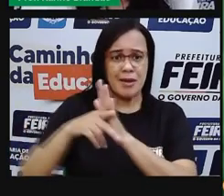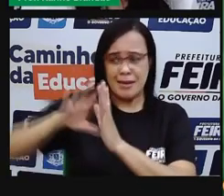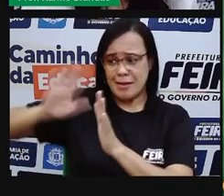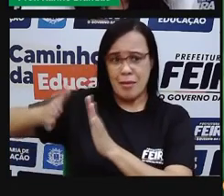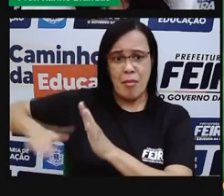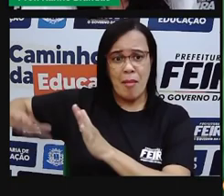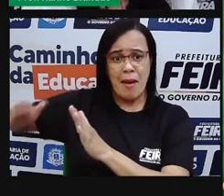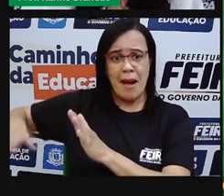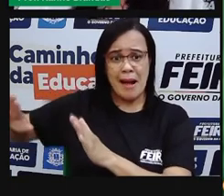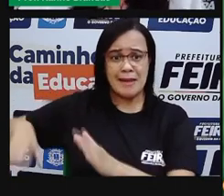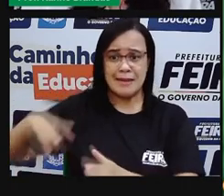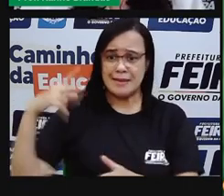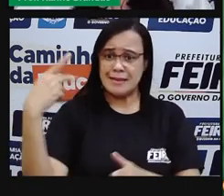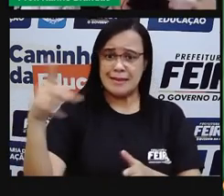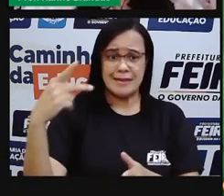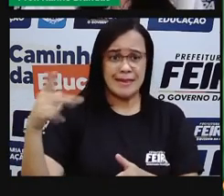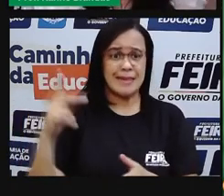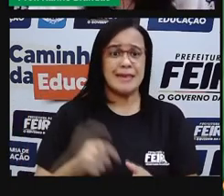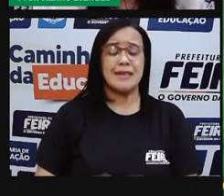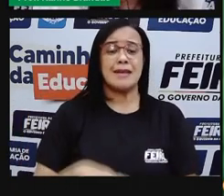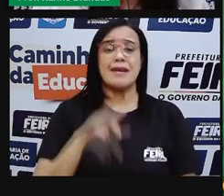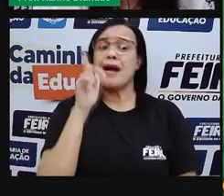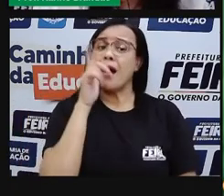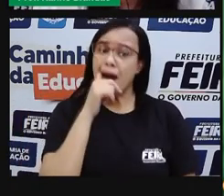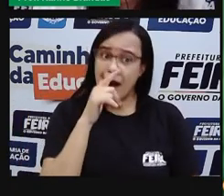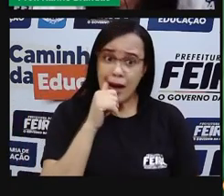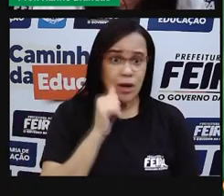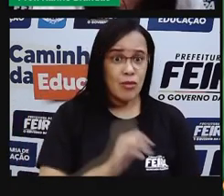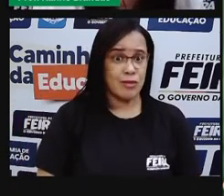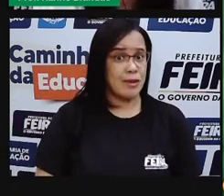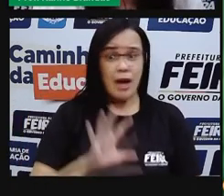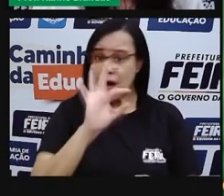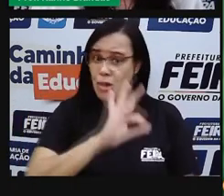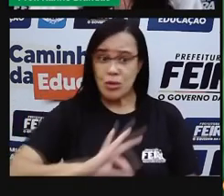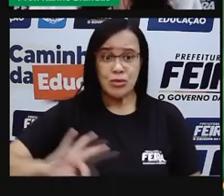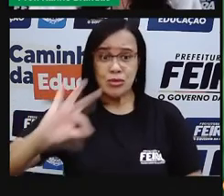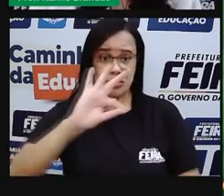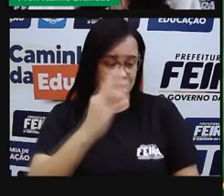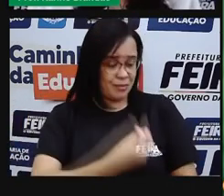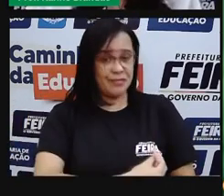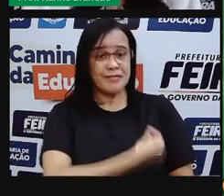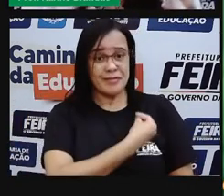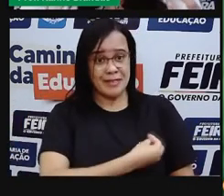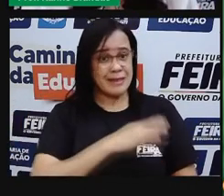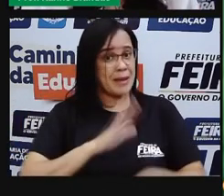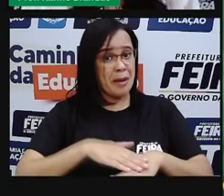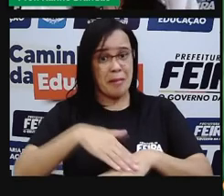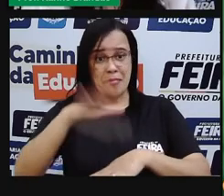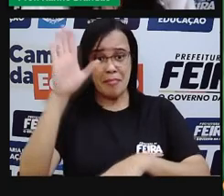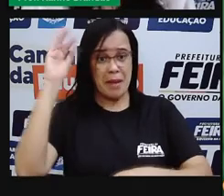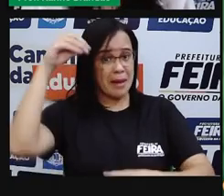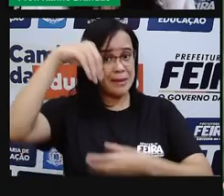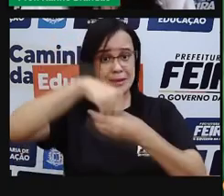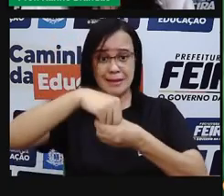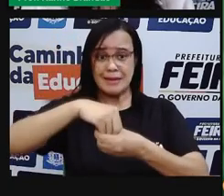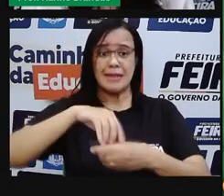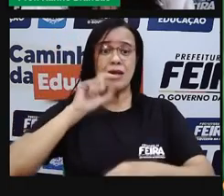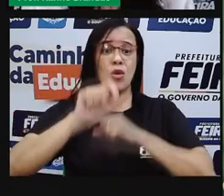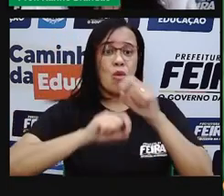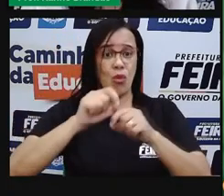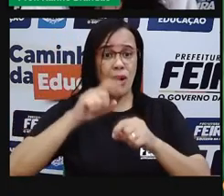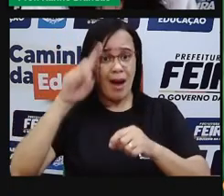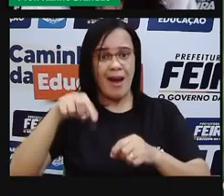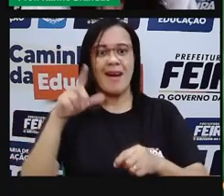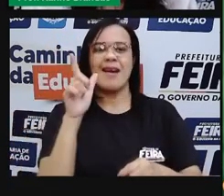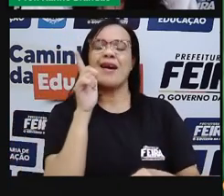água. Olha que interessante. Então, a maior parte dos seres vivos é formada, tem um corpo formado de água.